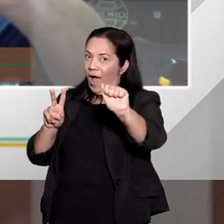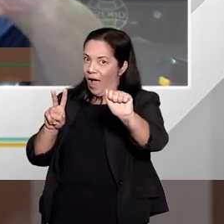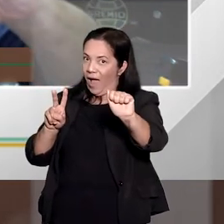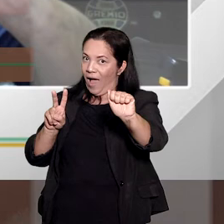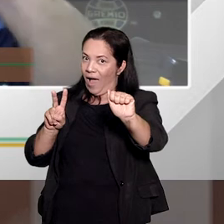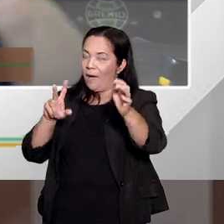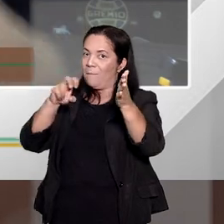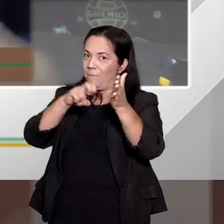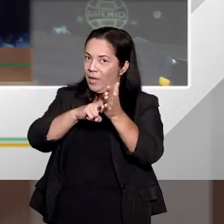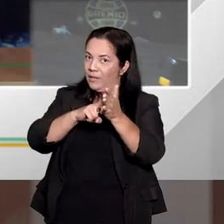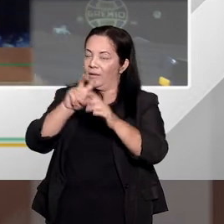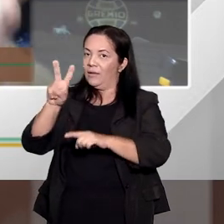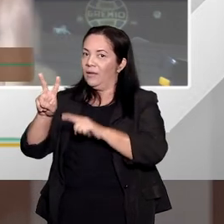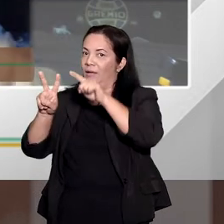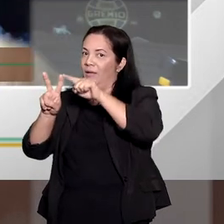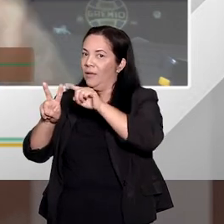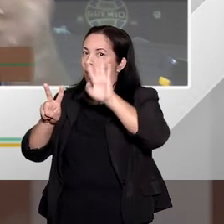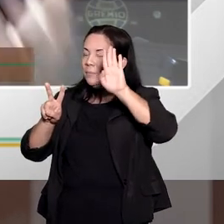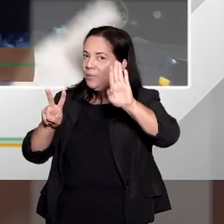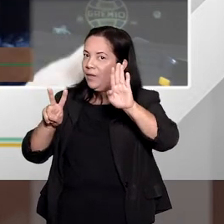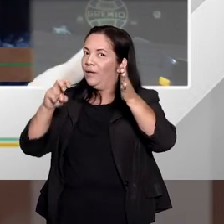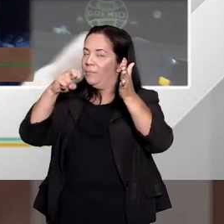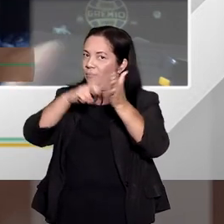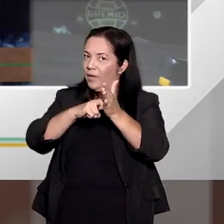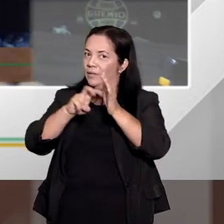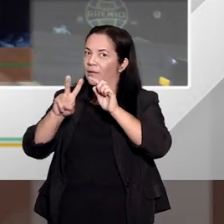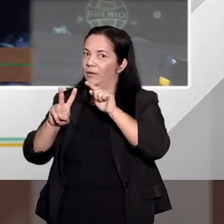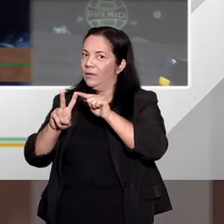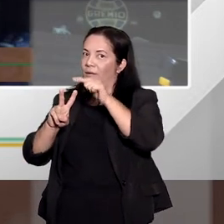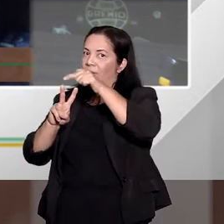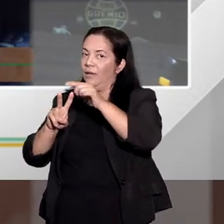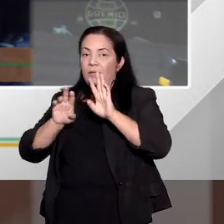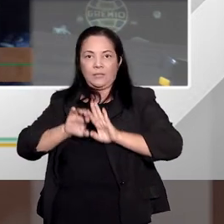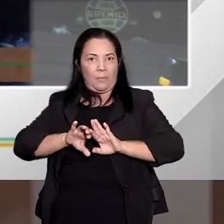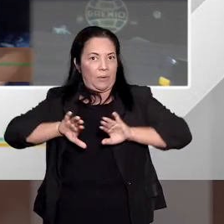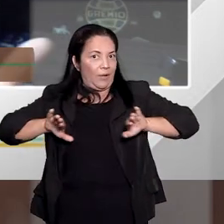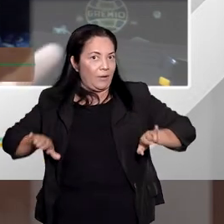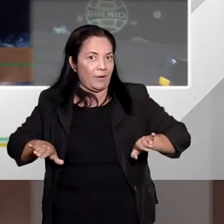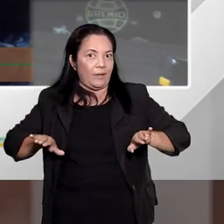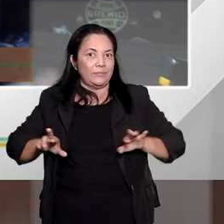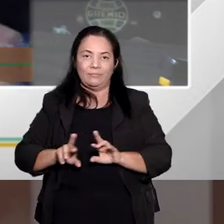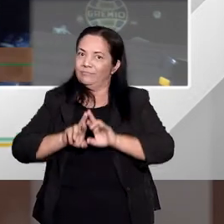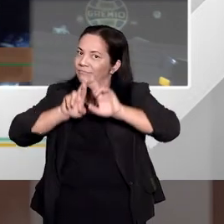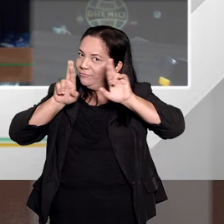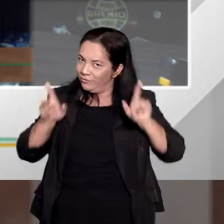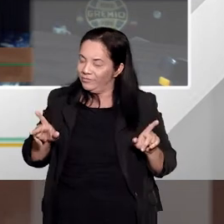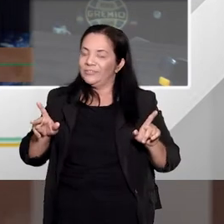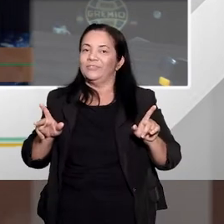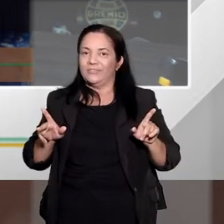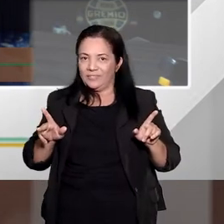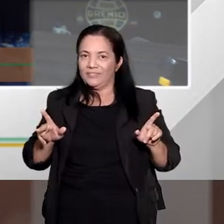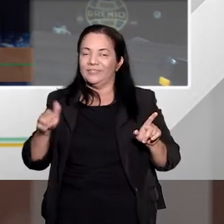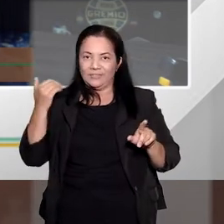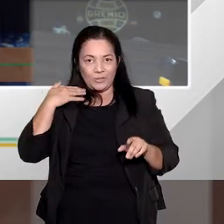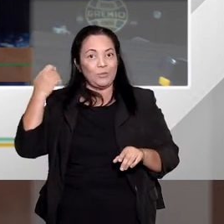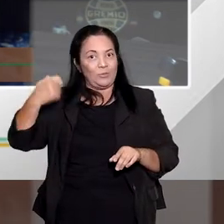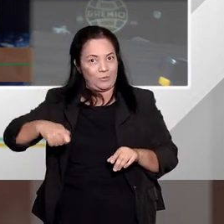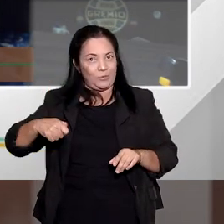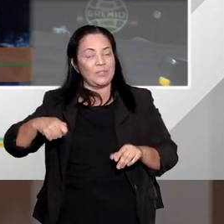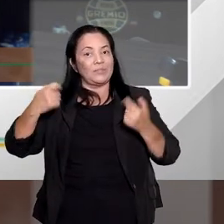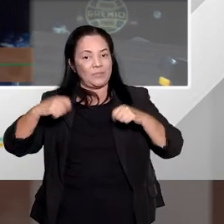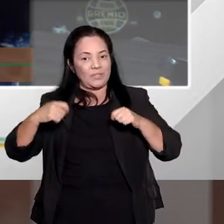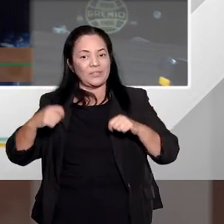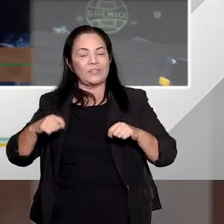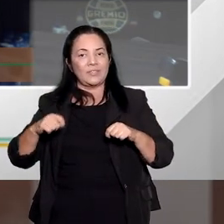isolada, cada um tendo a sua pena, cada um sendo condenado e é isso também, inclusive, isso